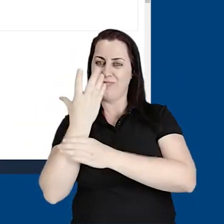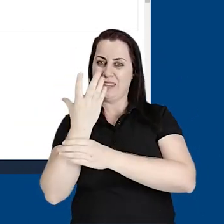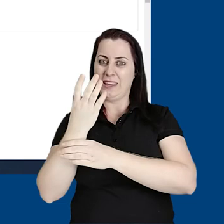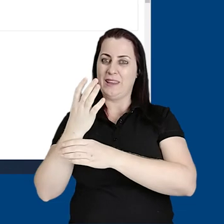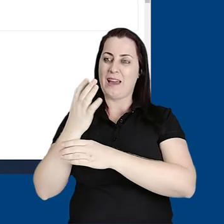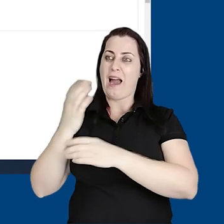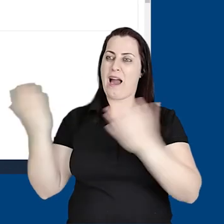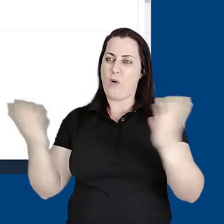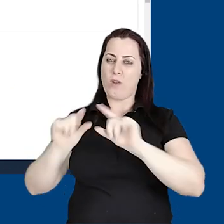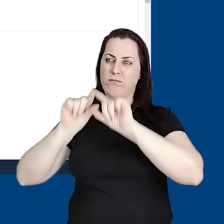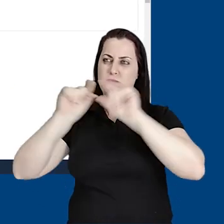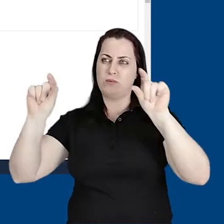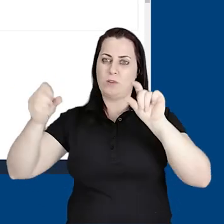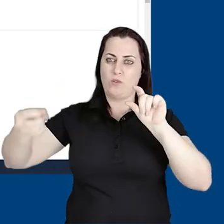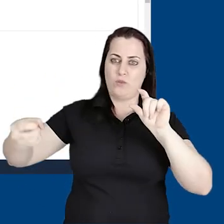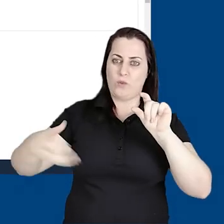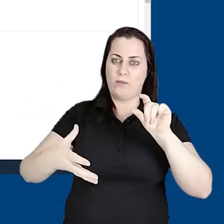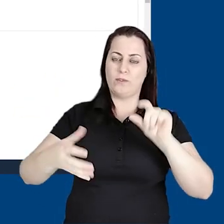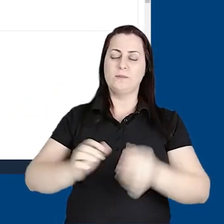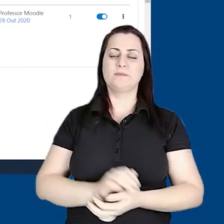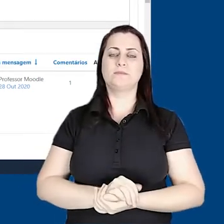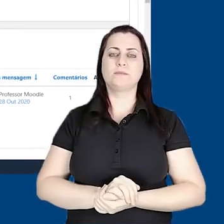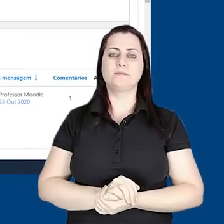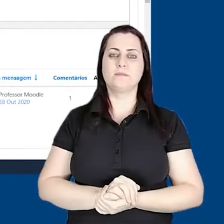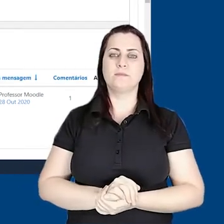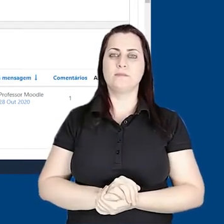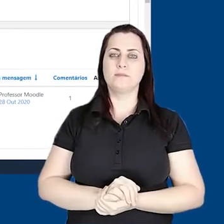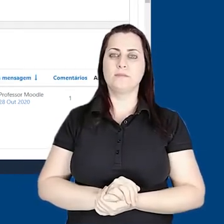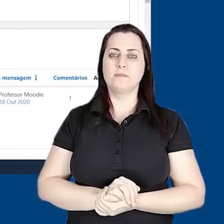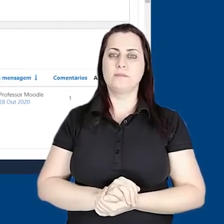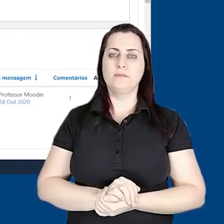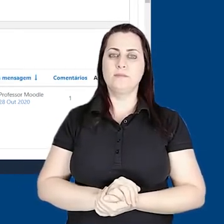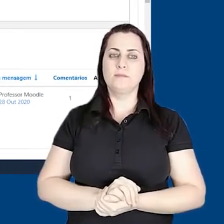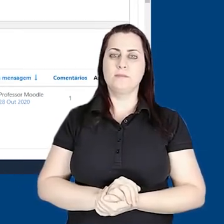exemplo, vamos criar um tópico novo agora.